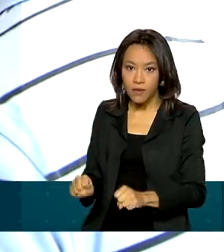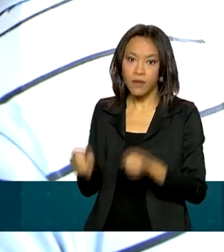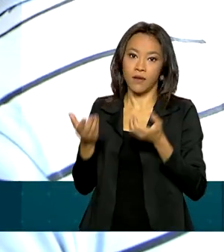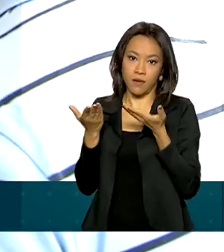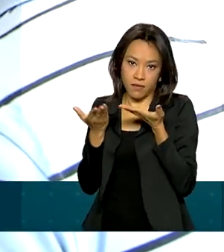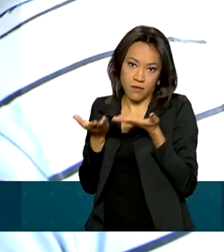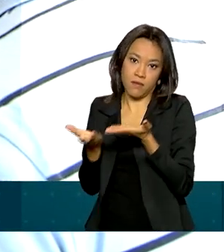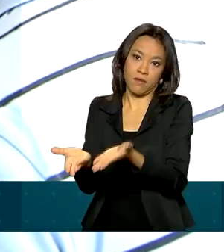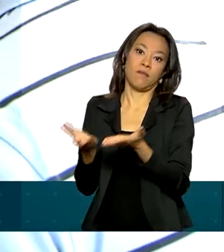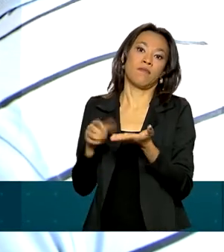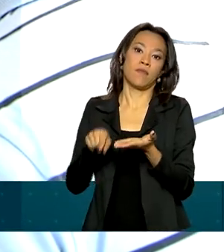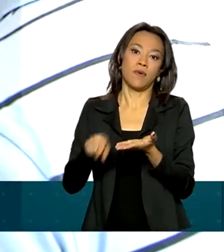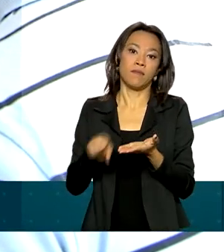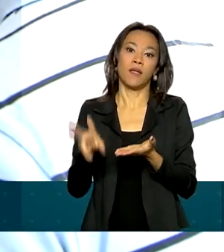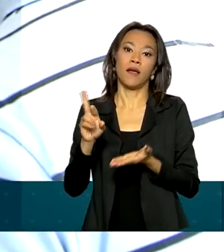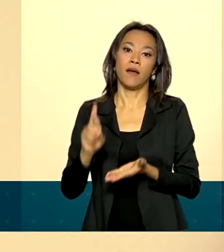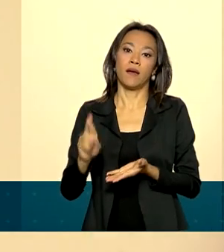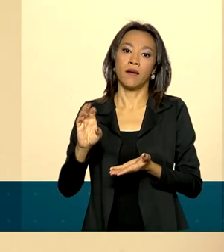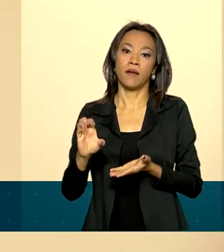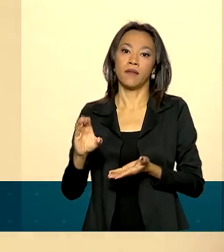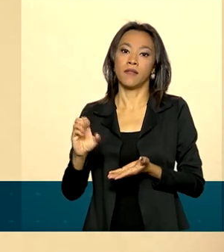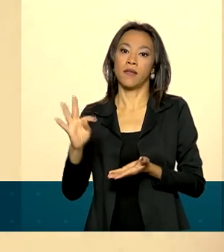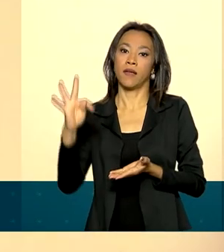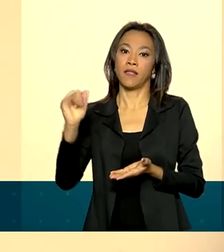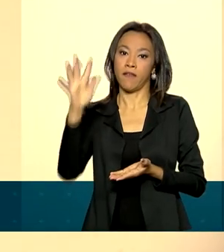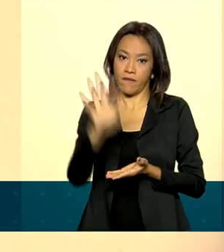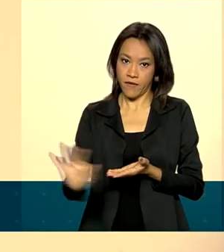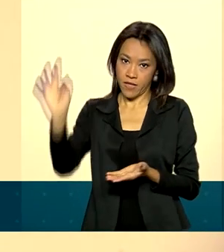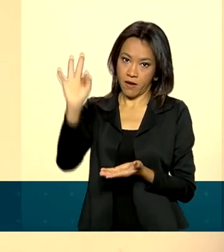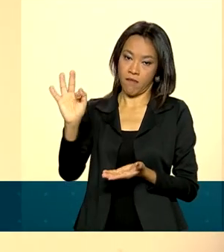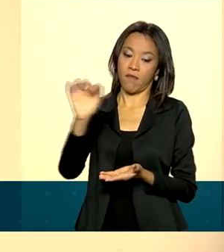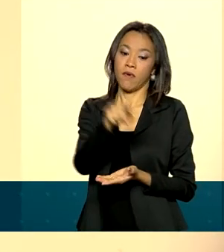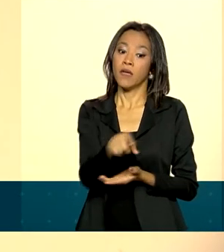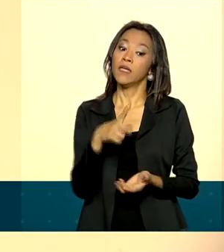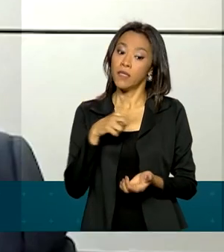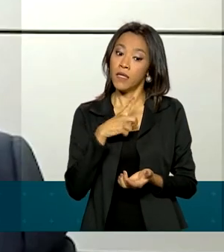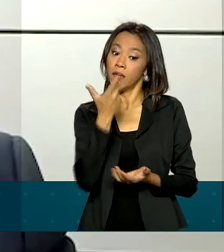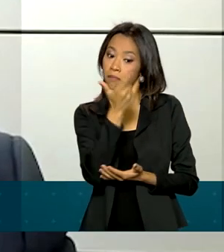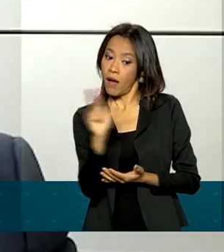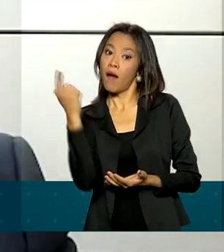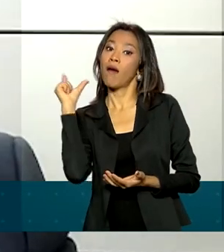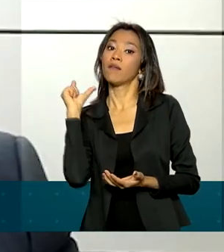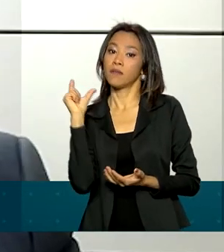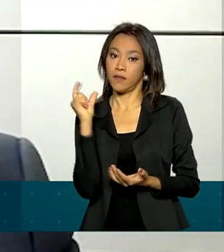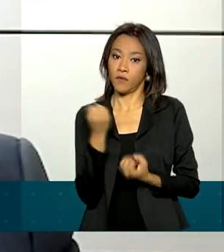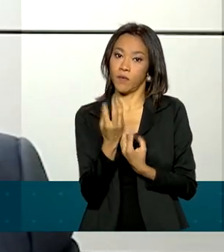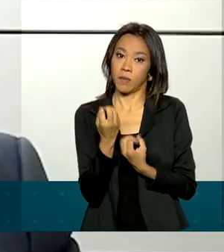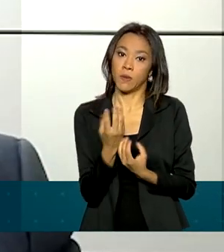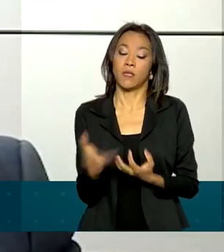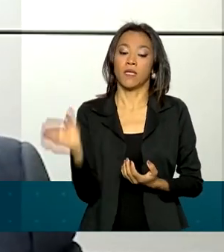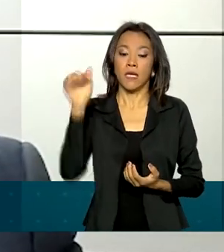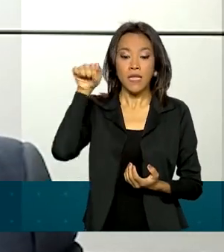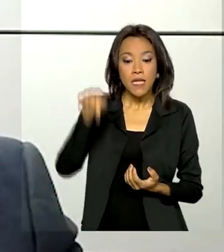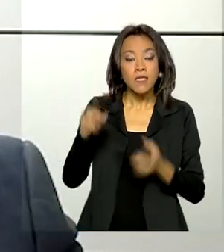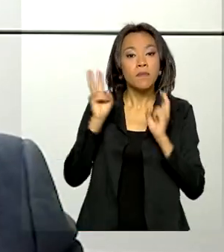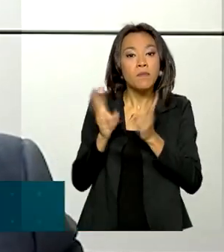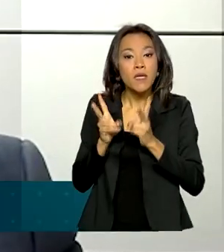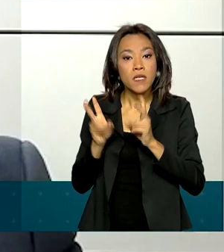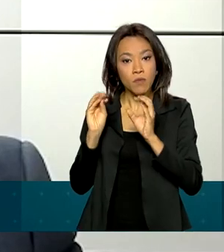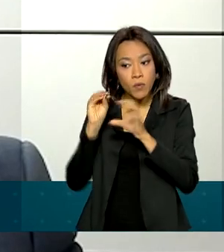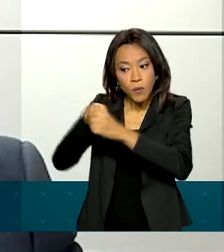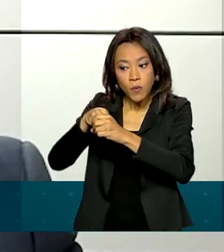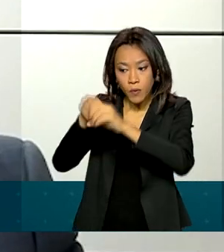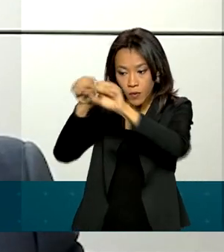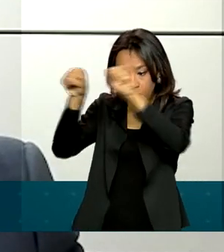na página da Receita na internet. E tem mais opções. Ele pode, nesse mesmo ambiente, no ambiente Meu